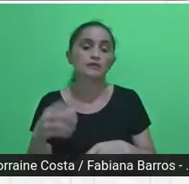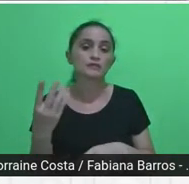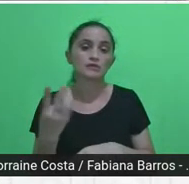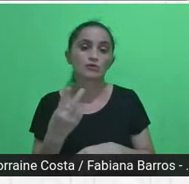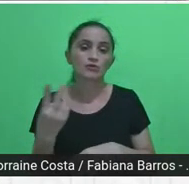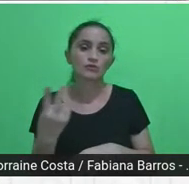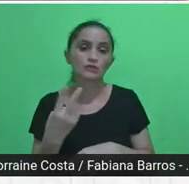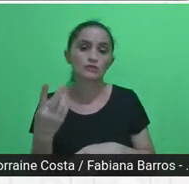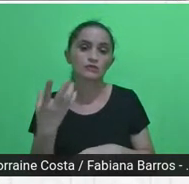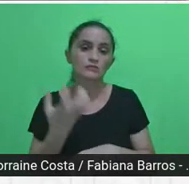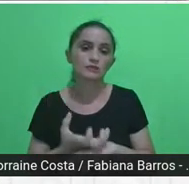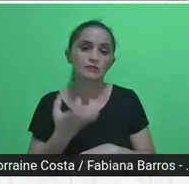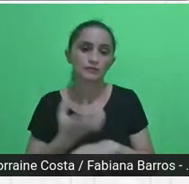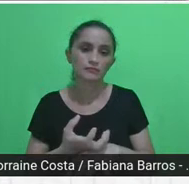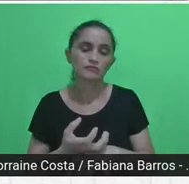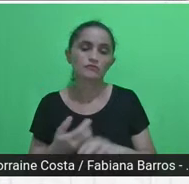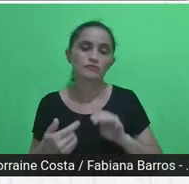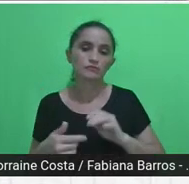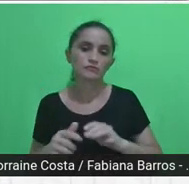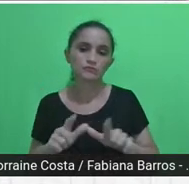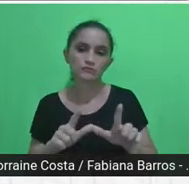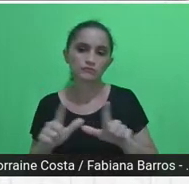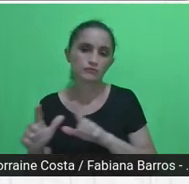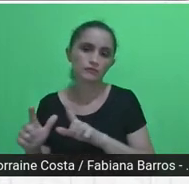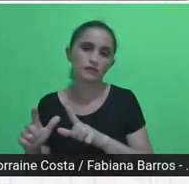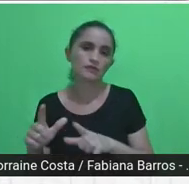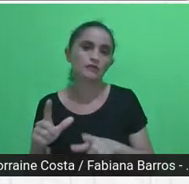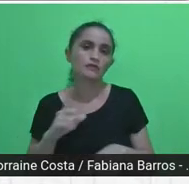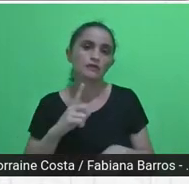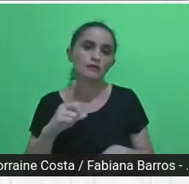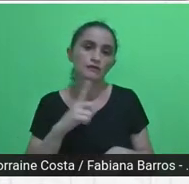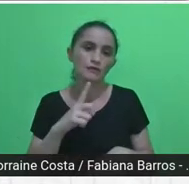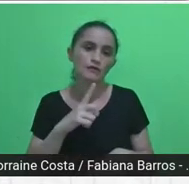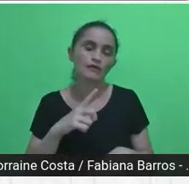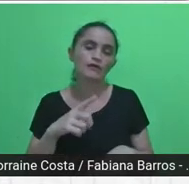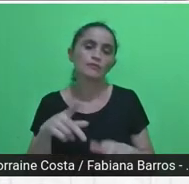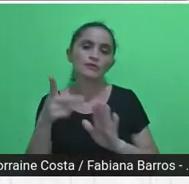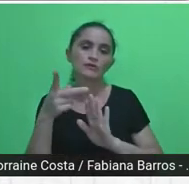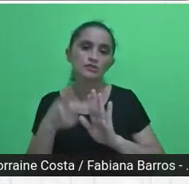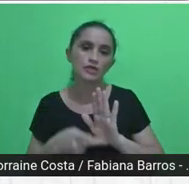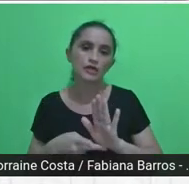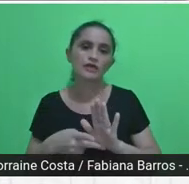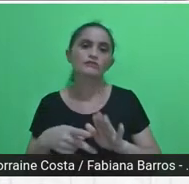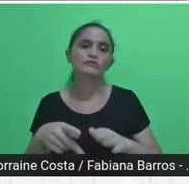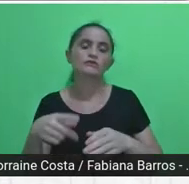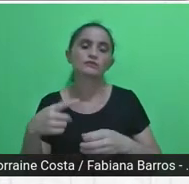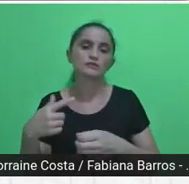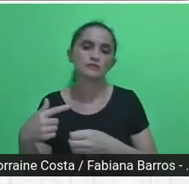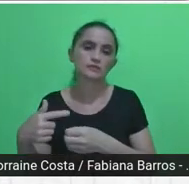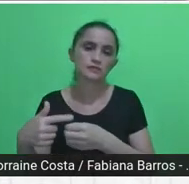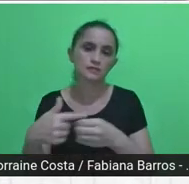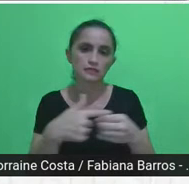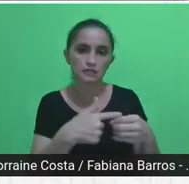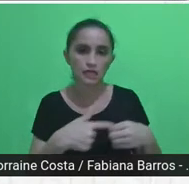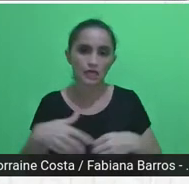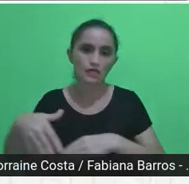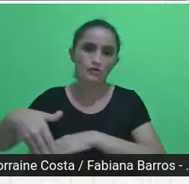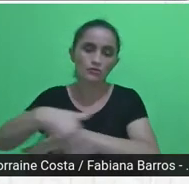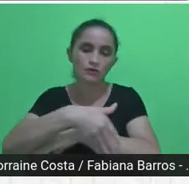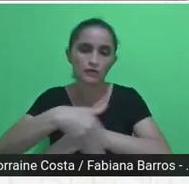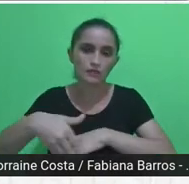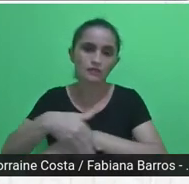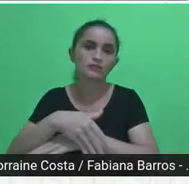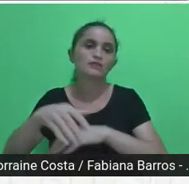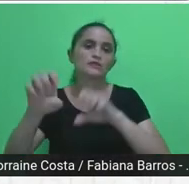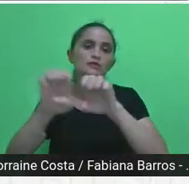favor, foi uma disciplina que abordou as questões de projetos de urbanização, infraestrutura e meio ambiente